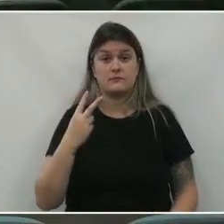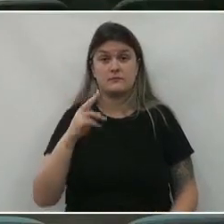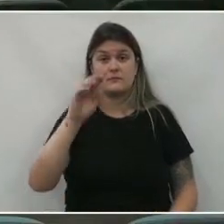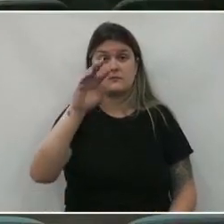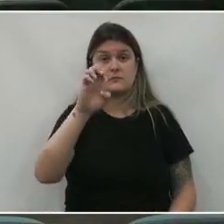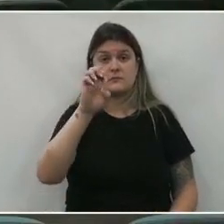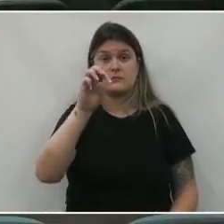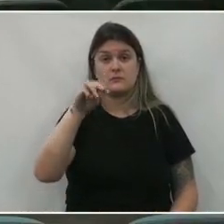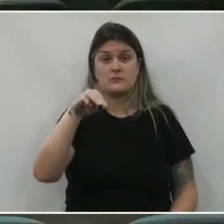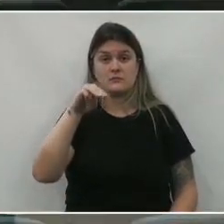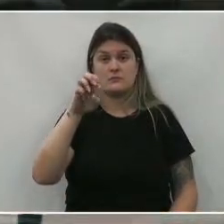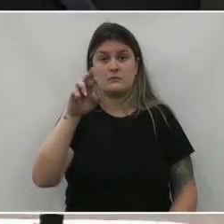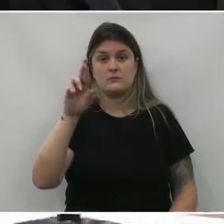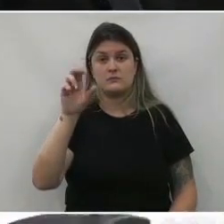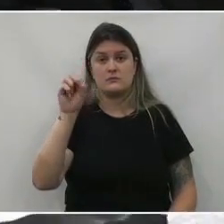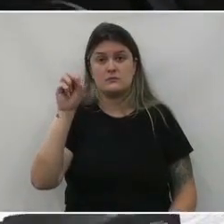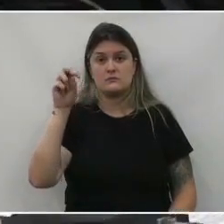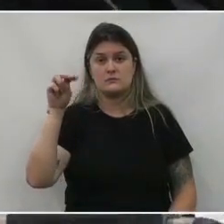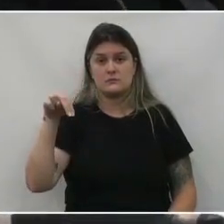emerson de souza